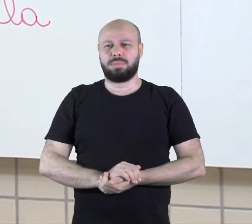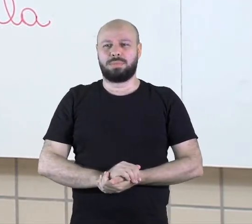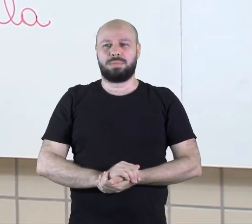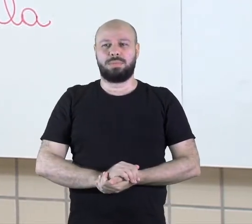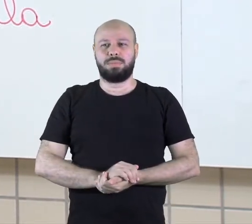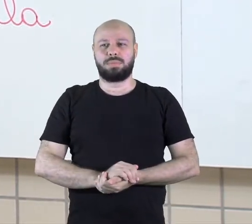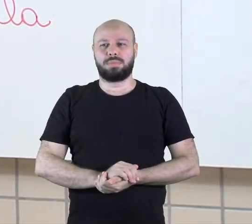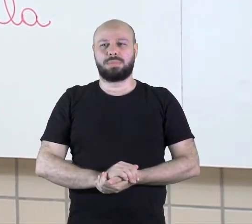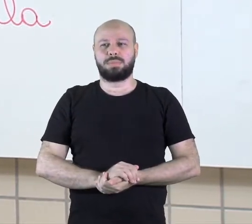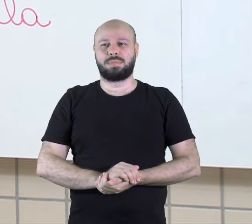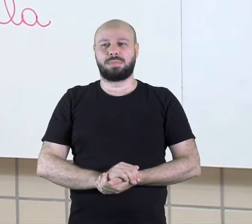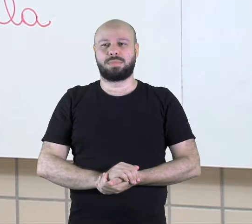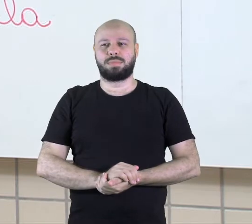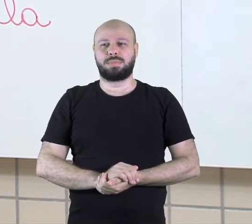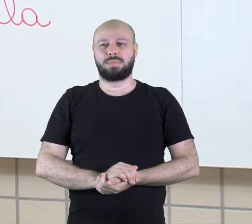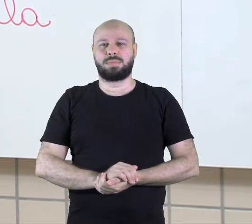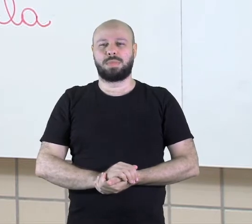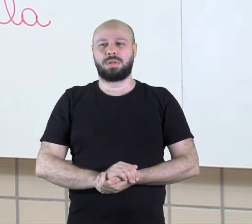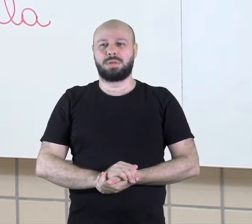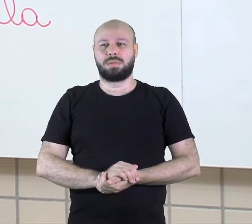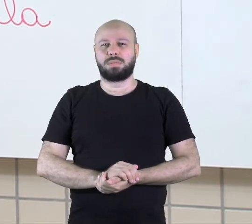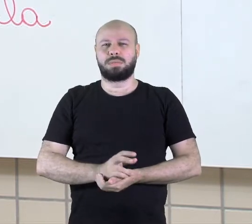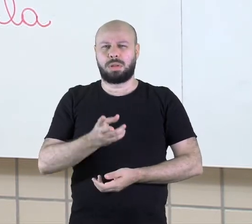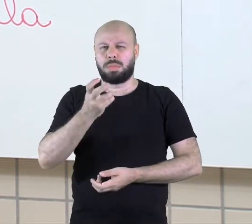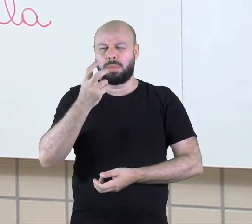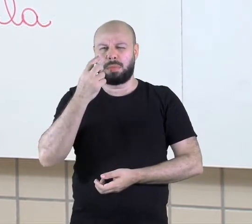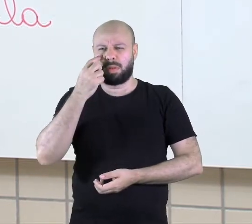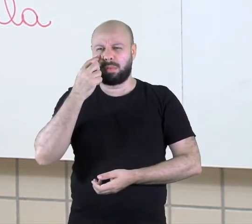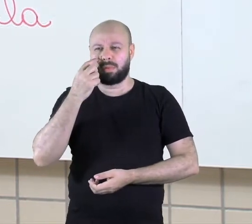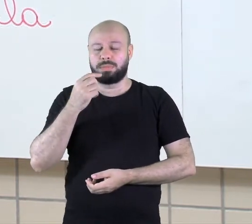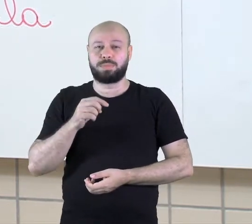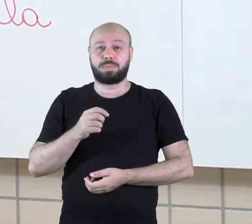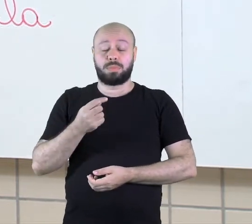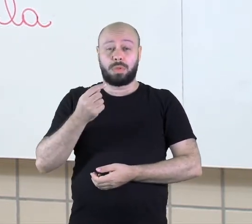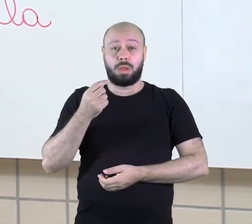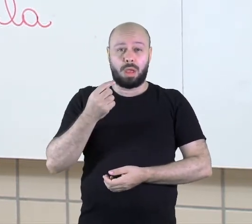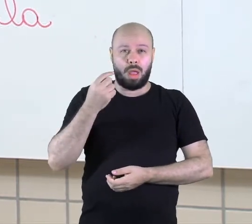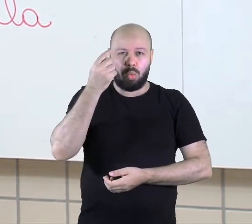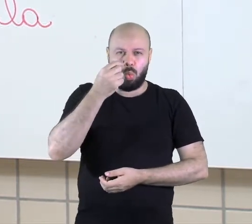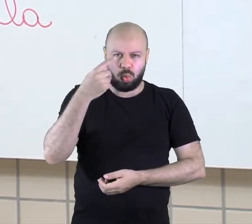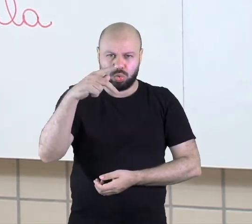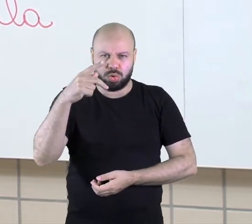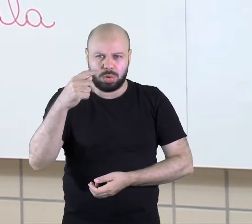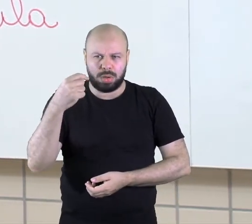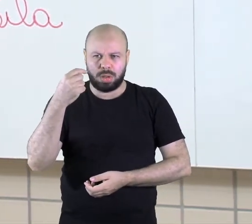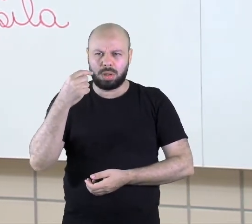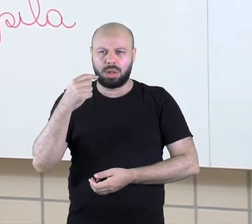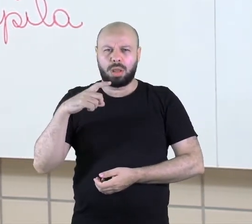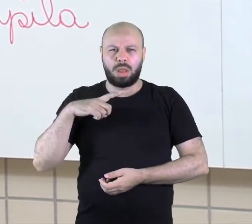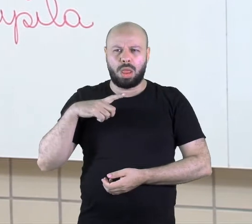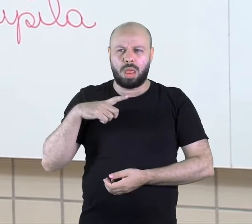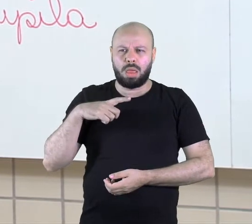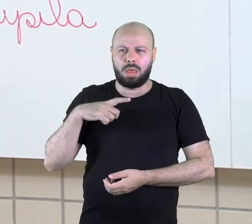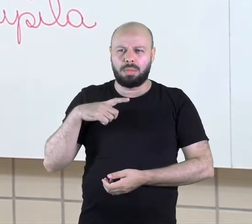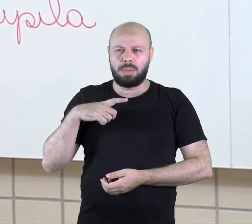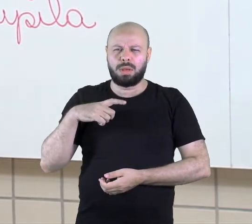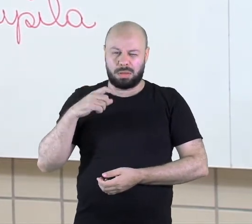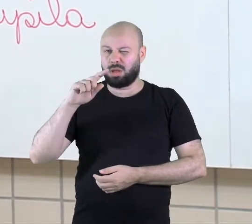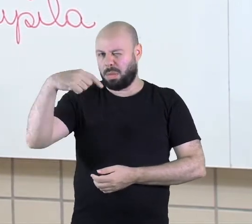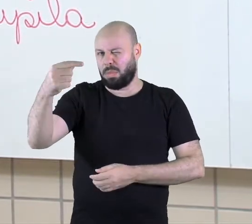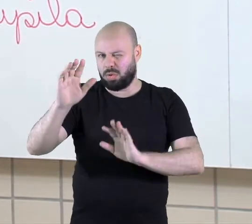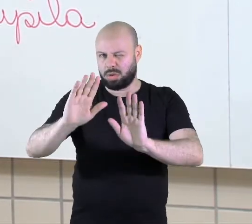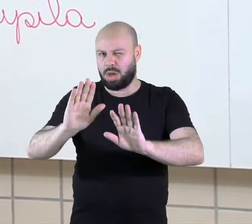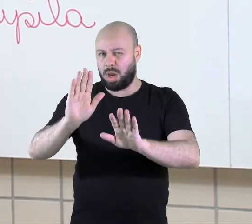E observe aqui. No seu olho, depois, você vai olhar. Depois,